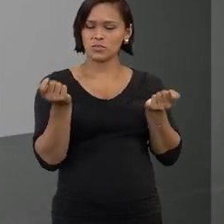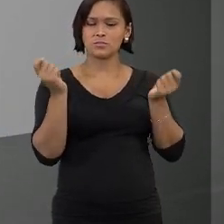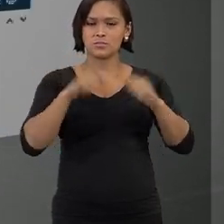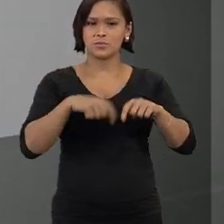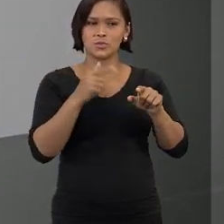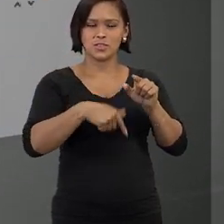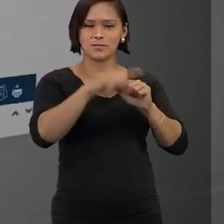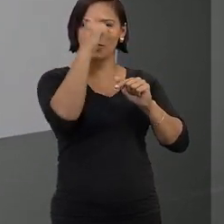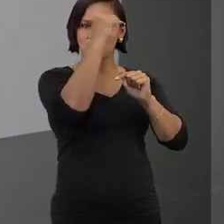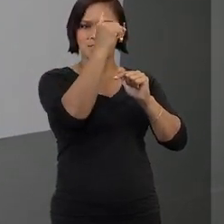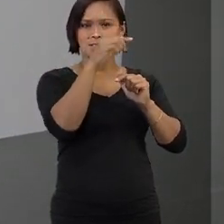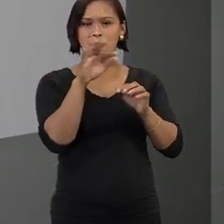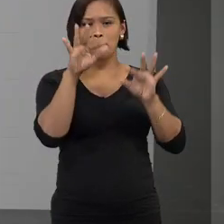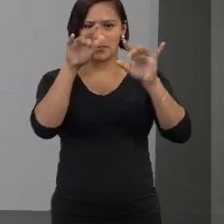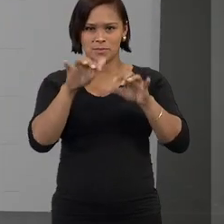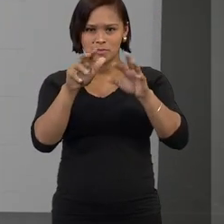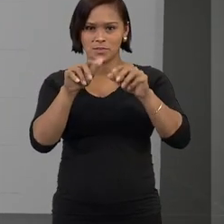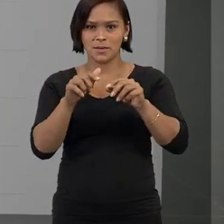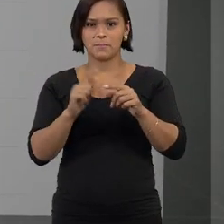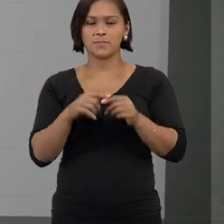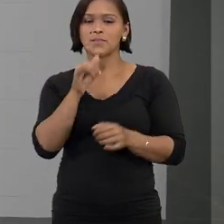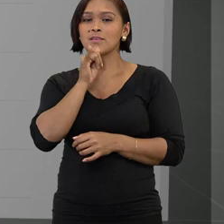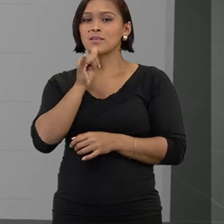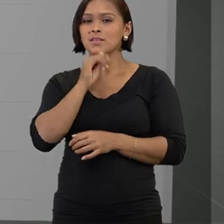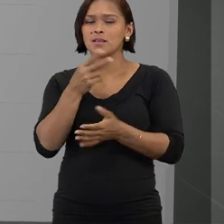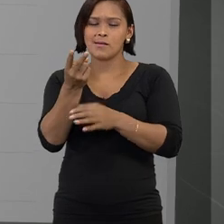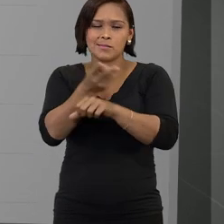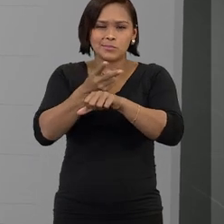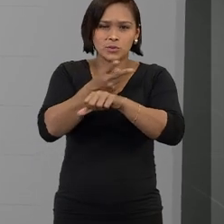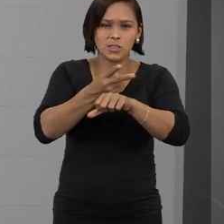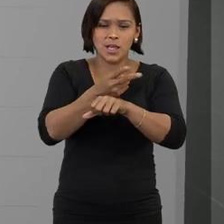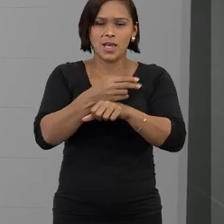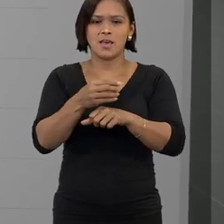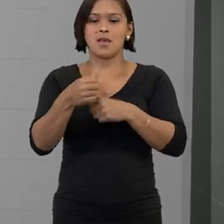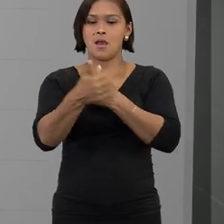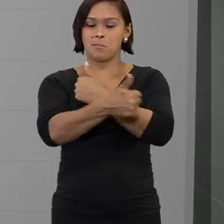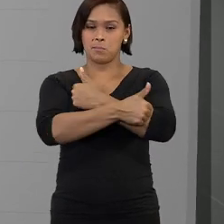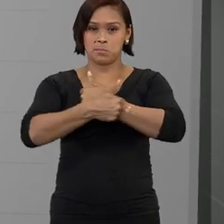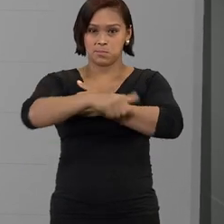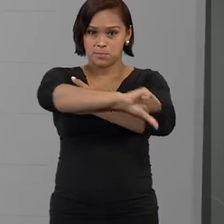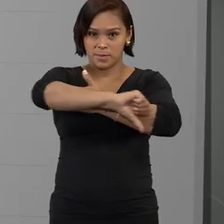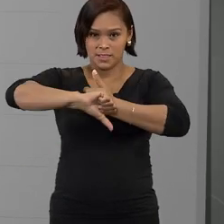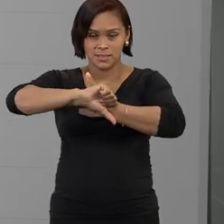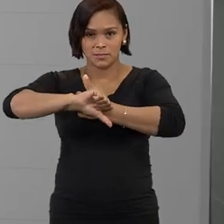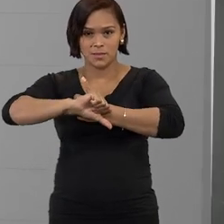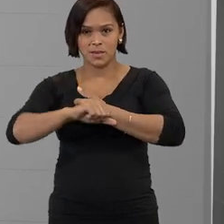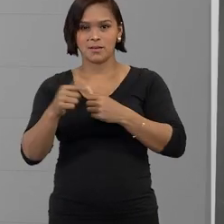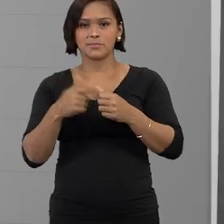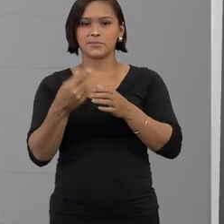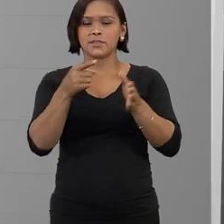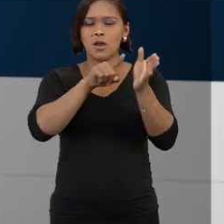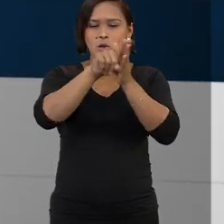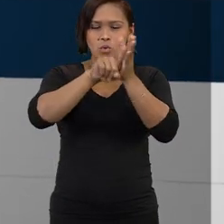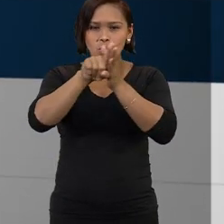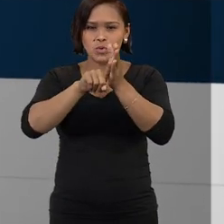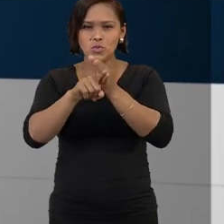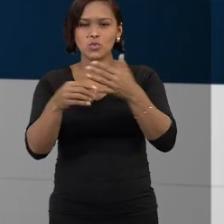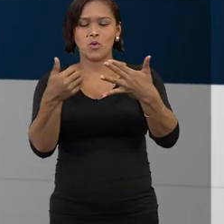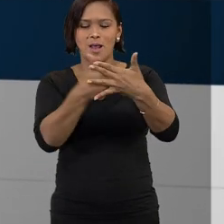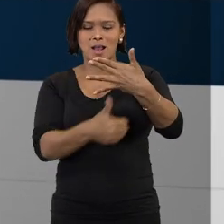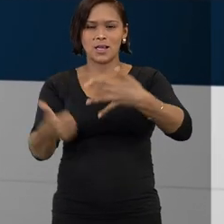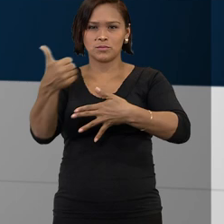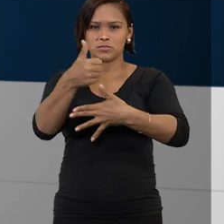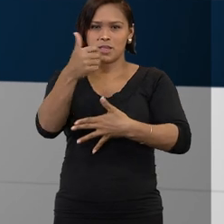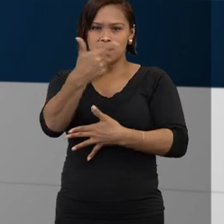continua disponível para edição. Nesse exemplo, procurando pelo termo dano moral, estão relacionados para a consulta 14